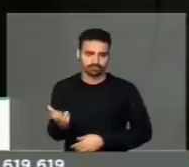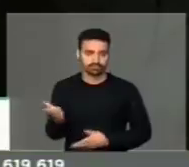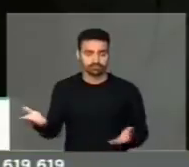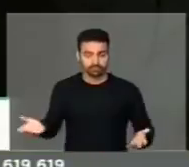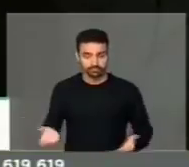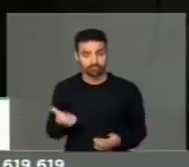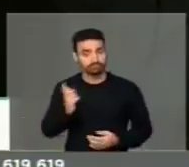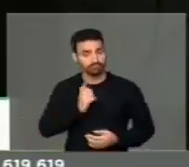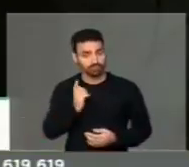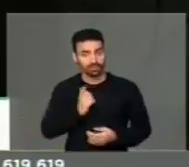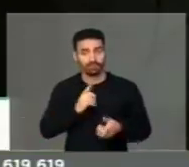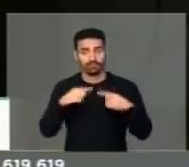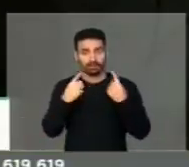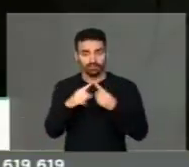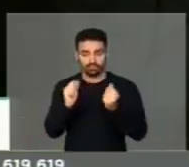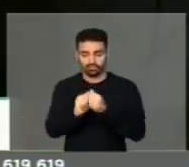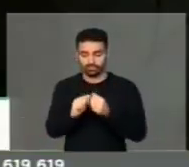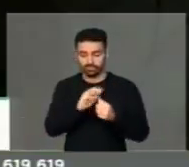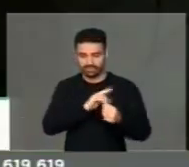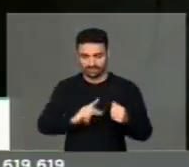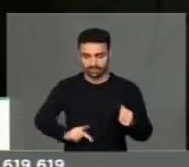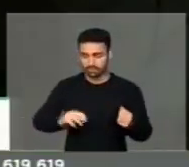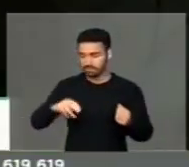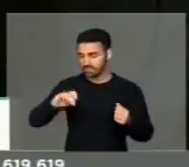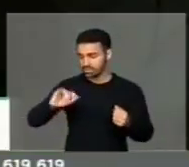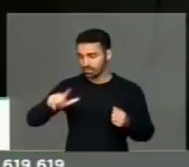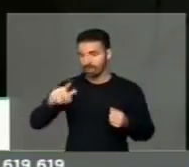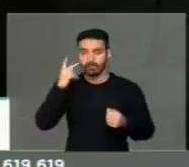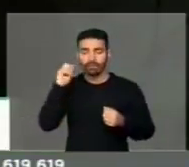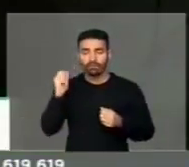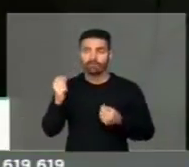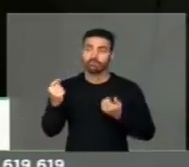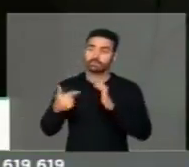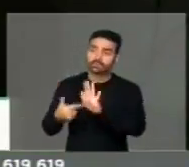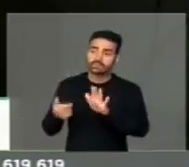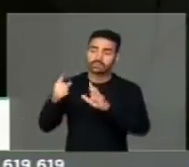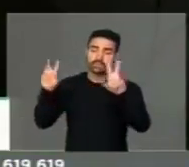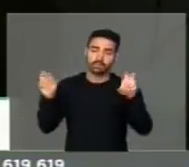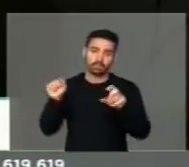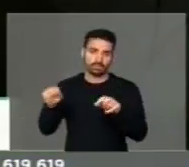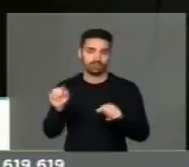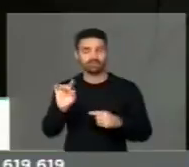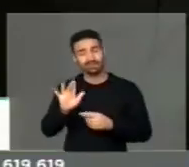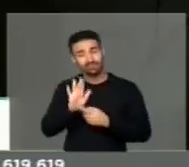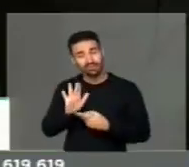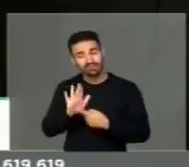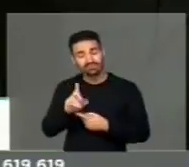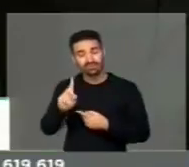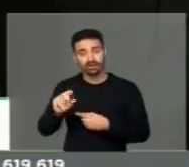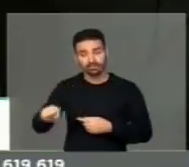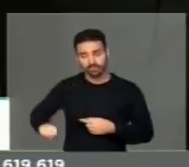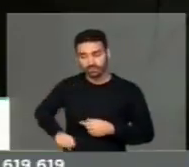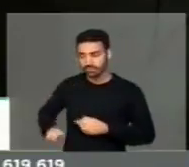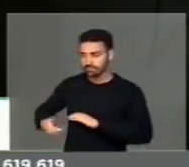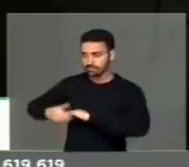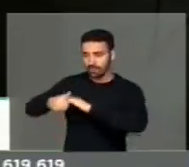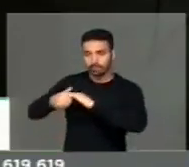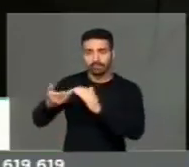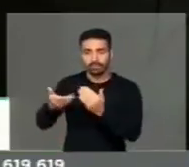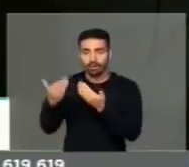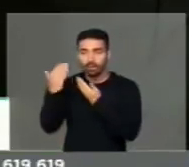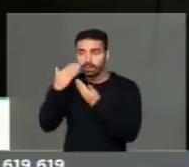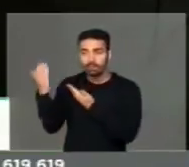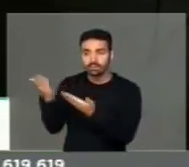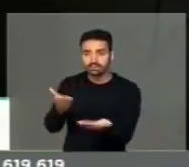um encontro com o presidente Michel Temer justamente para levar esse tema a ele. Não só apresentar nosso embaixador, a nossa delegação,